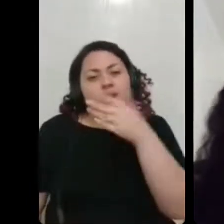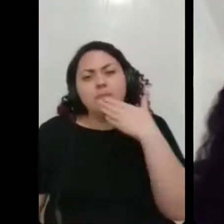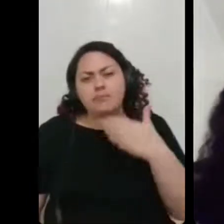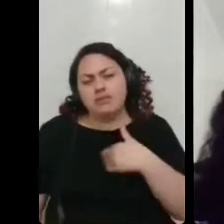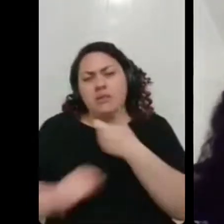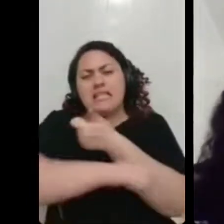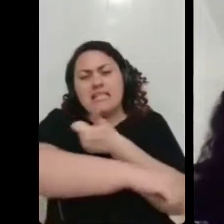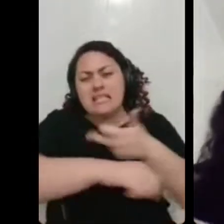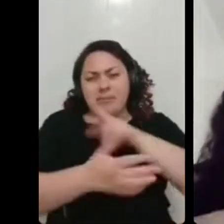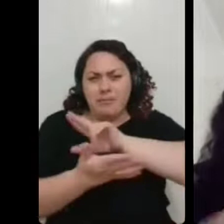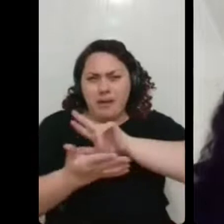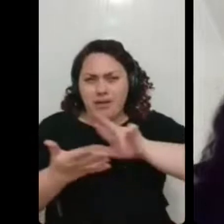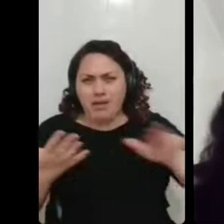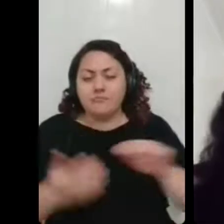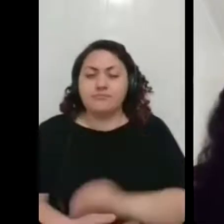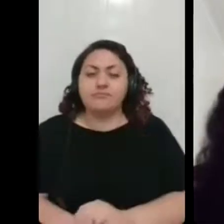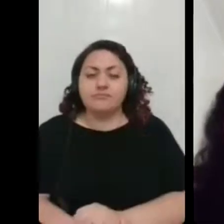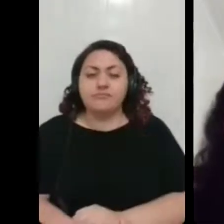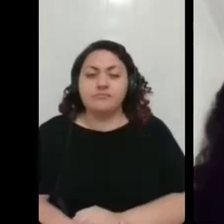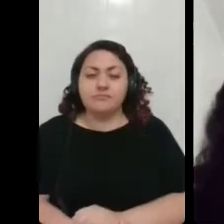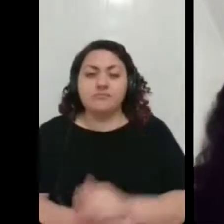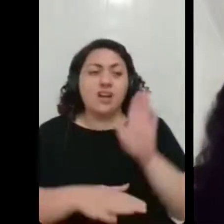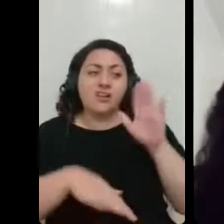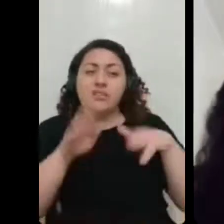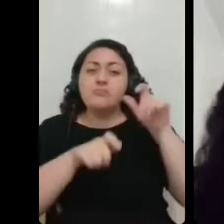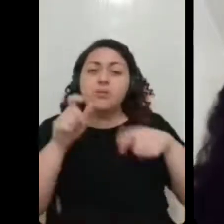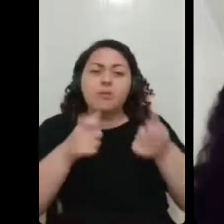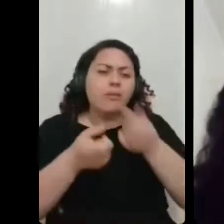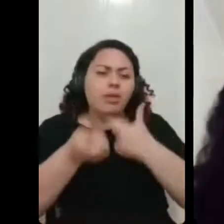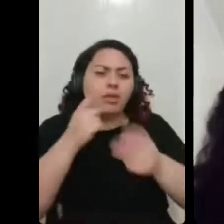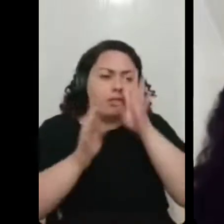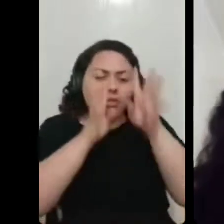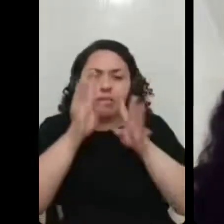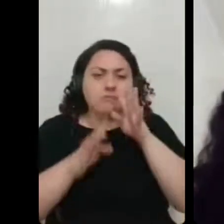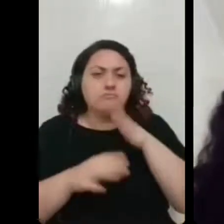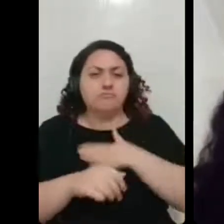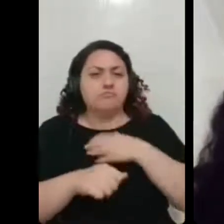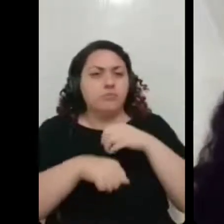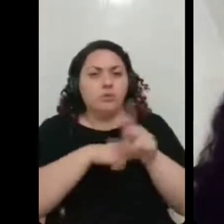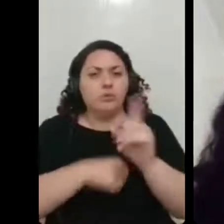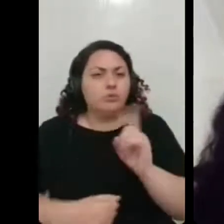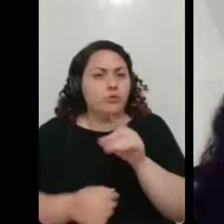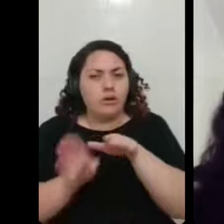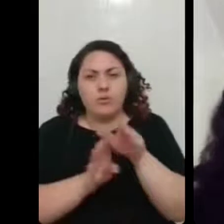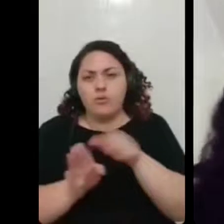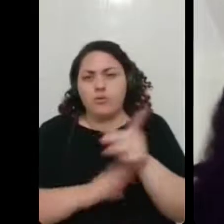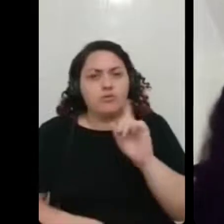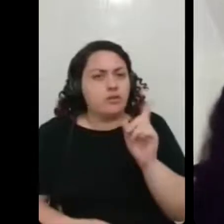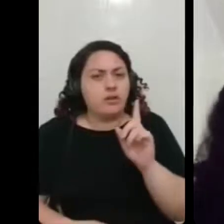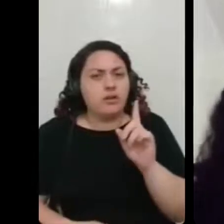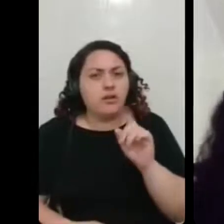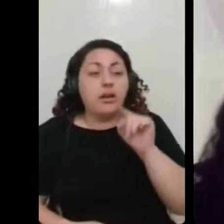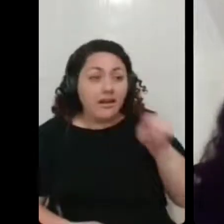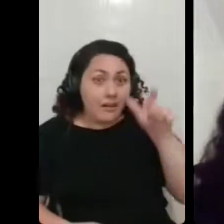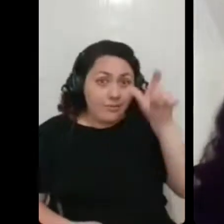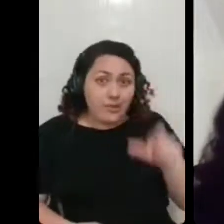série de exames. As pessoas saem tomando alguns medicamentos sem orientação, assim, eu não recomendo, né? E o que vale para uma pessoa, não vale